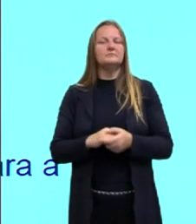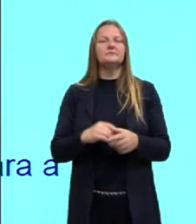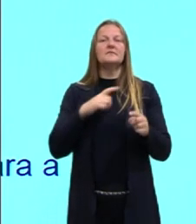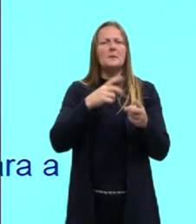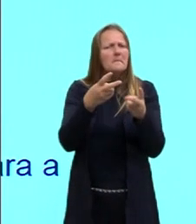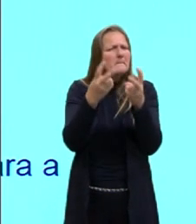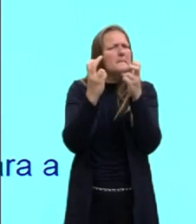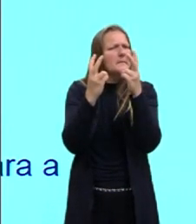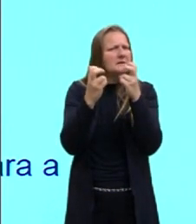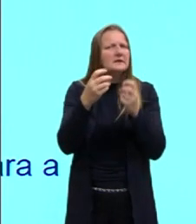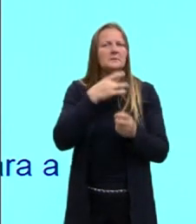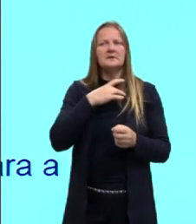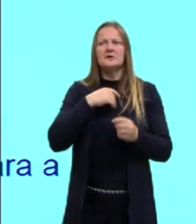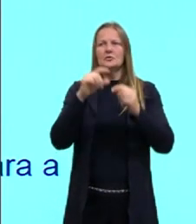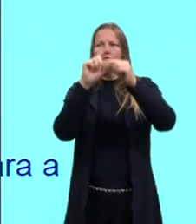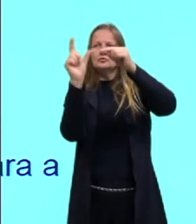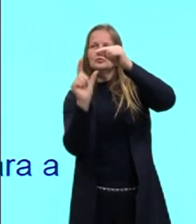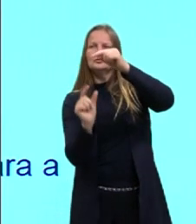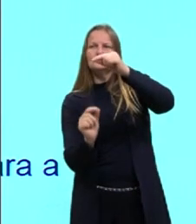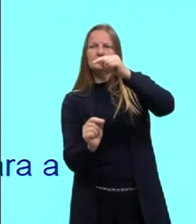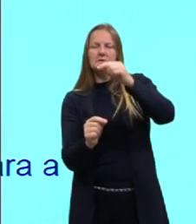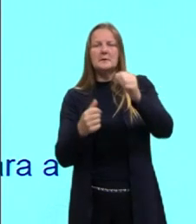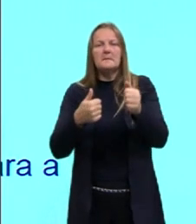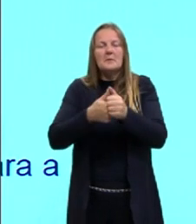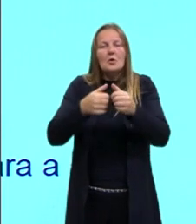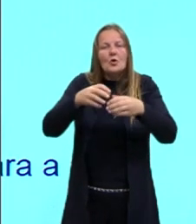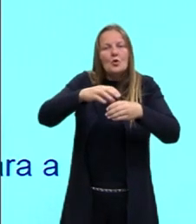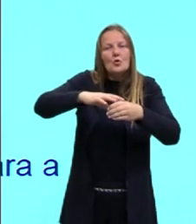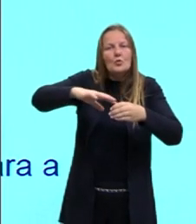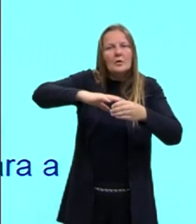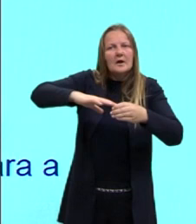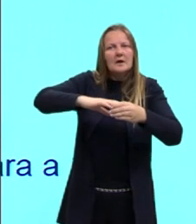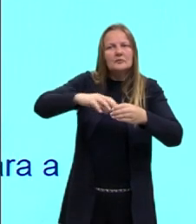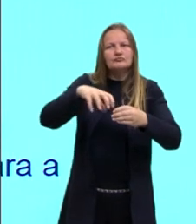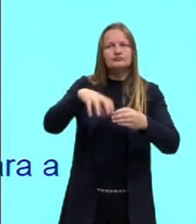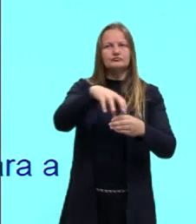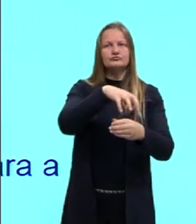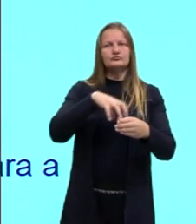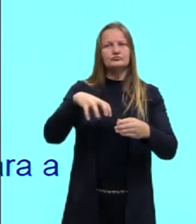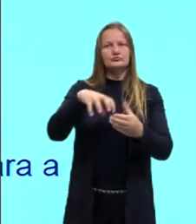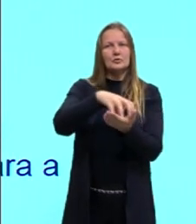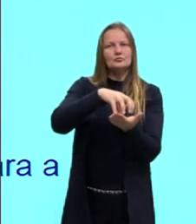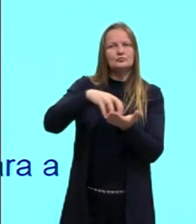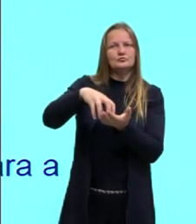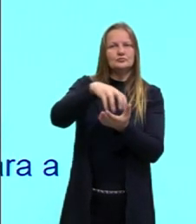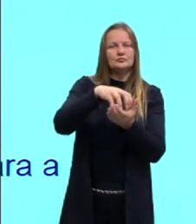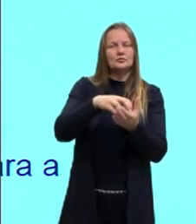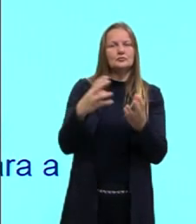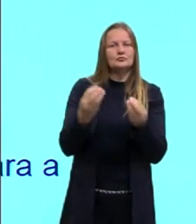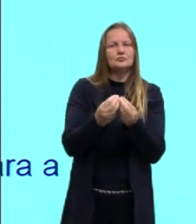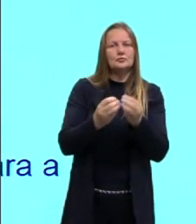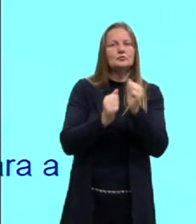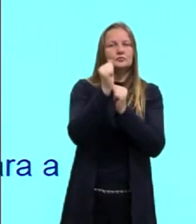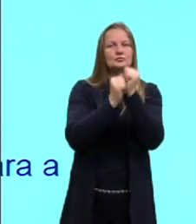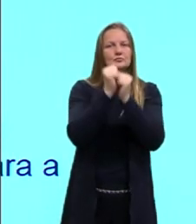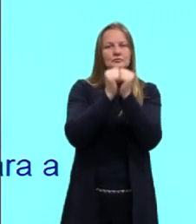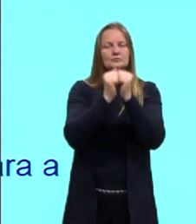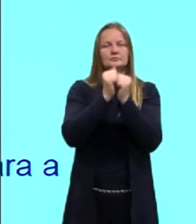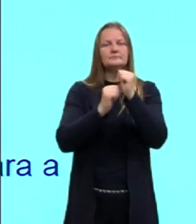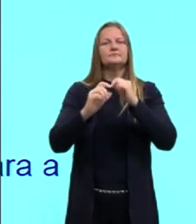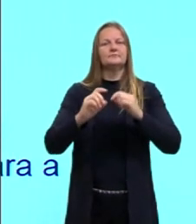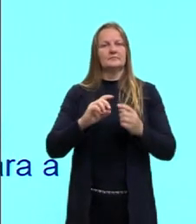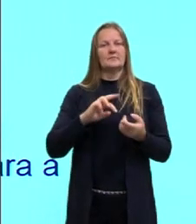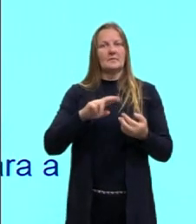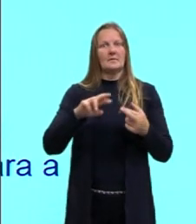Nota que tem esses bolsões aqui, essas concentrações industriais, tá? Então, ela é bem dinâmica dentro